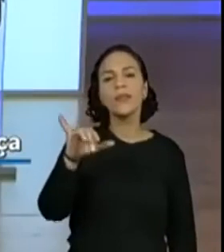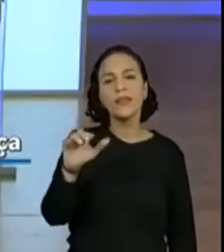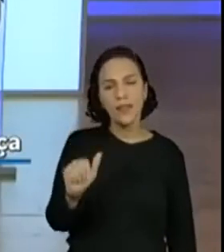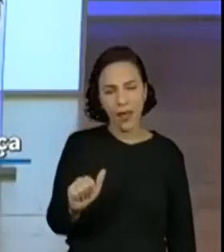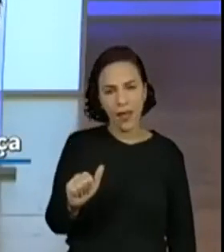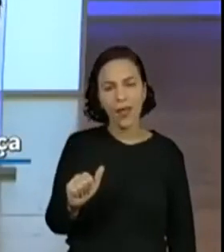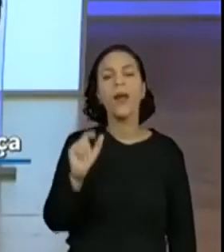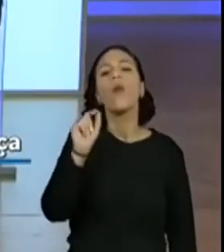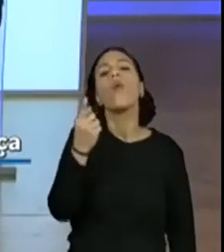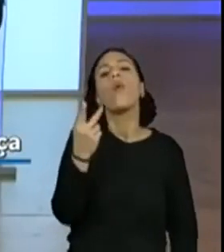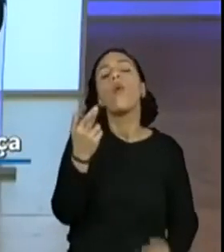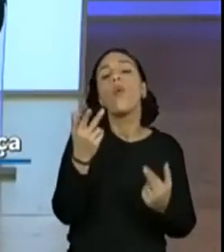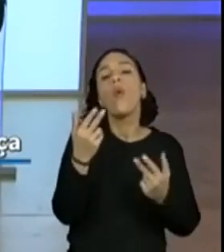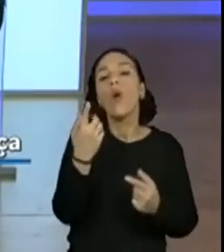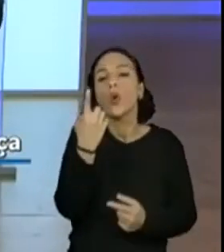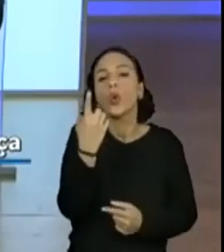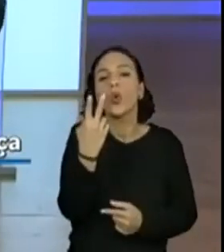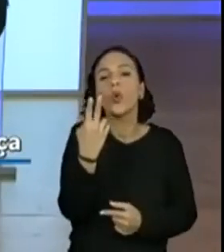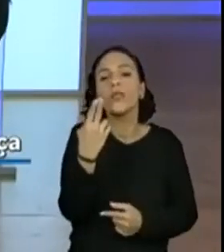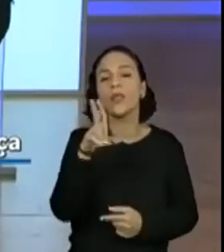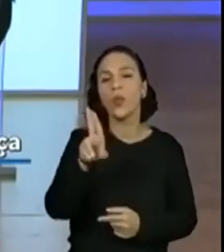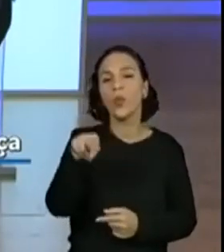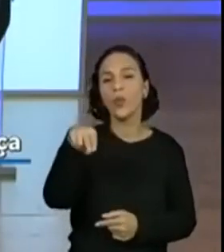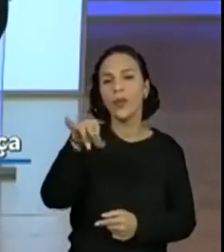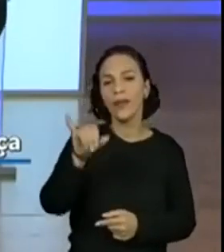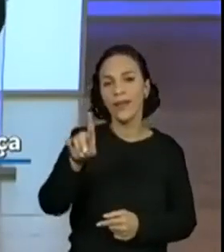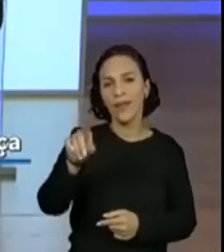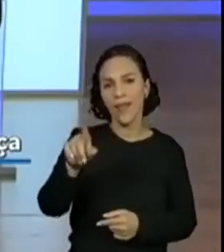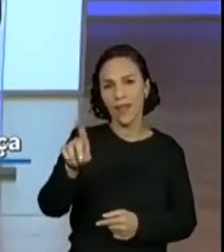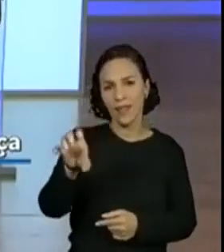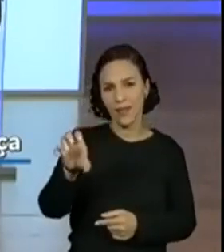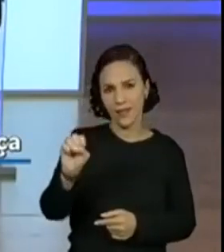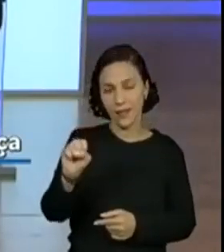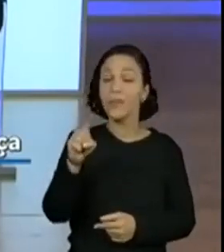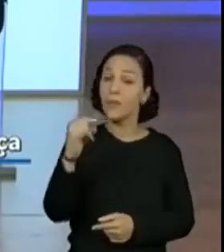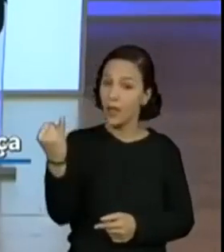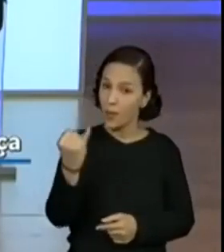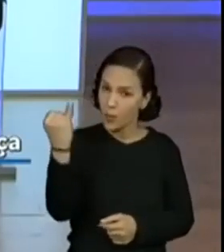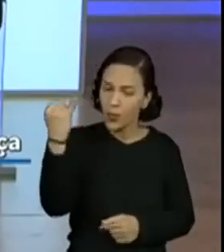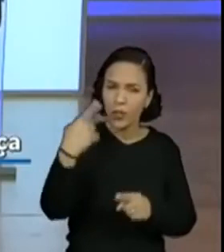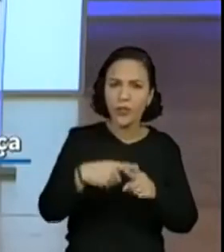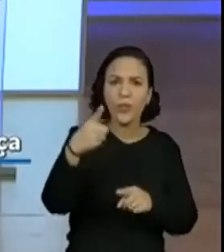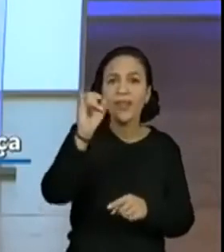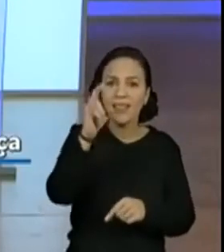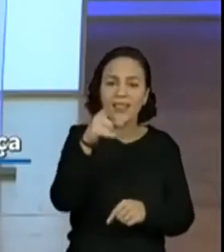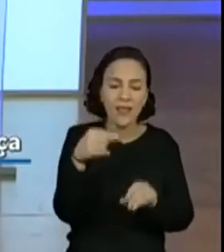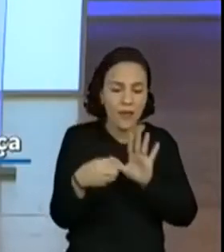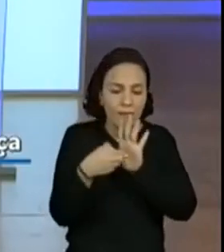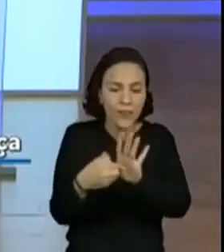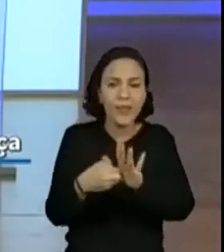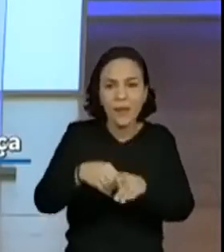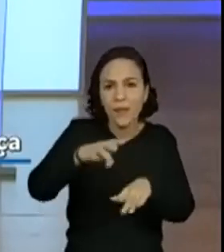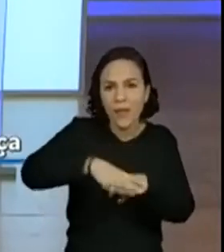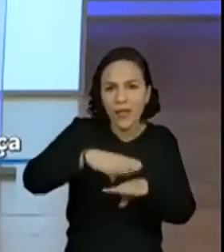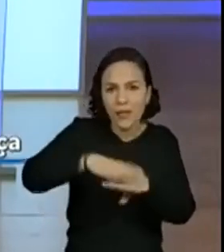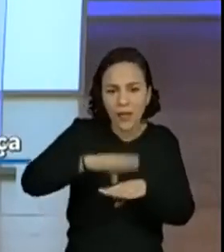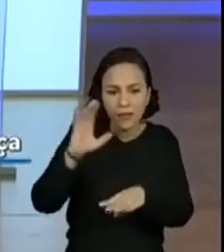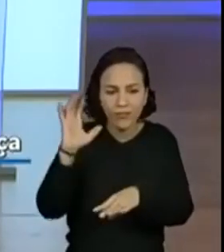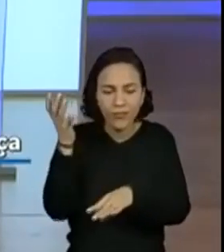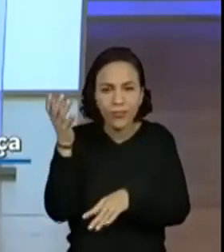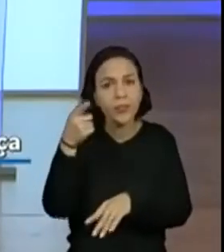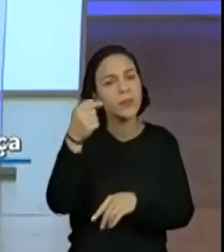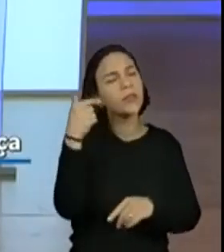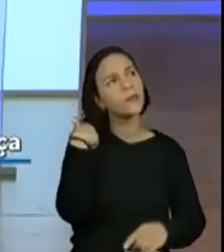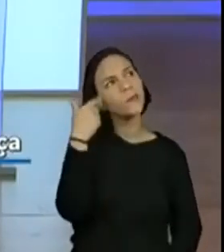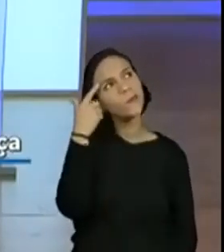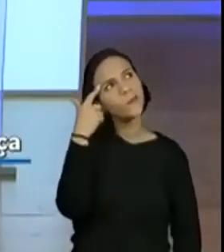nomenclaturas que se aparecem numa situação, problema como essa, vocês têm que saber a quantidade, vocês têm que saber o significado. Então,